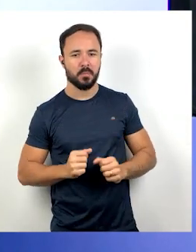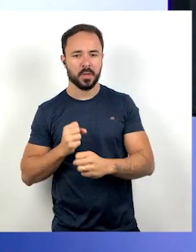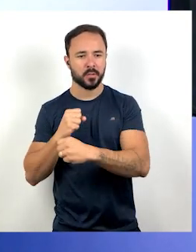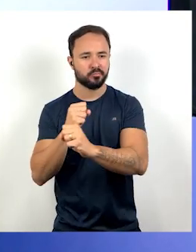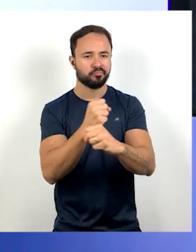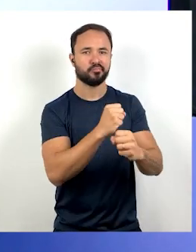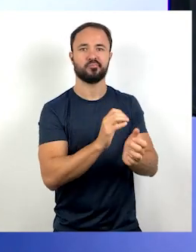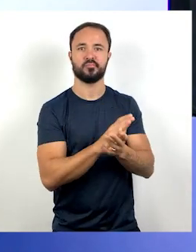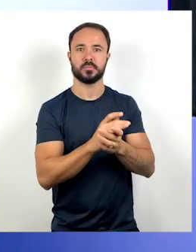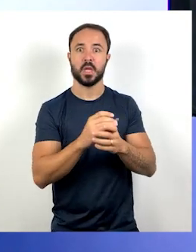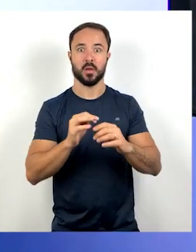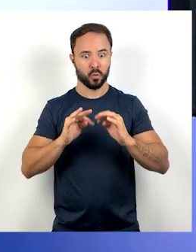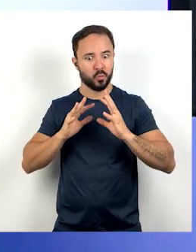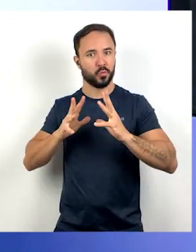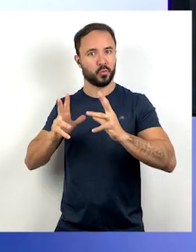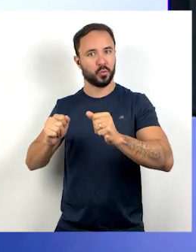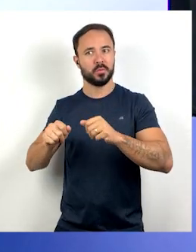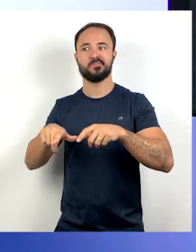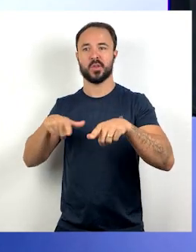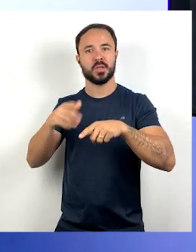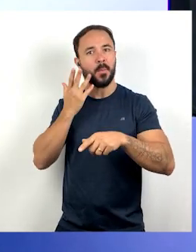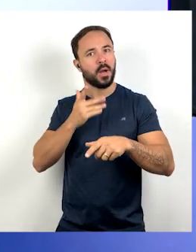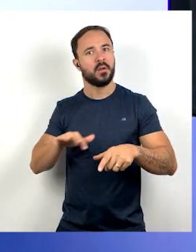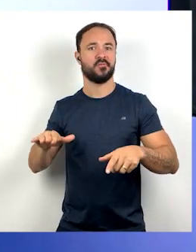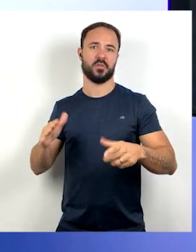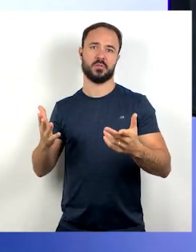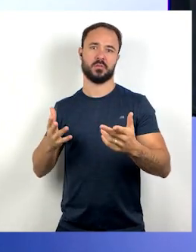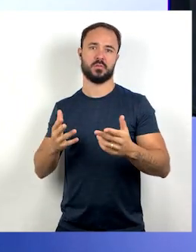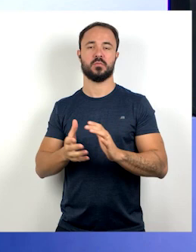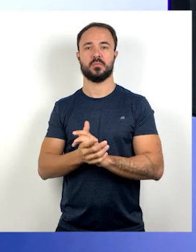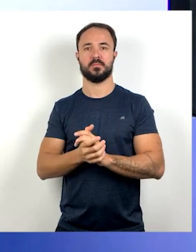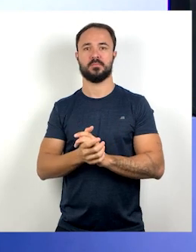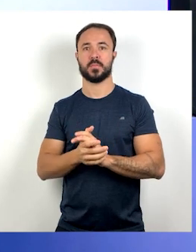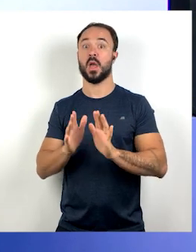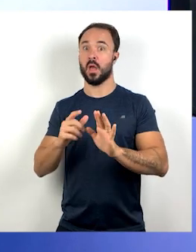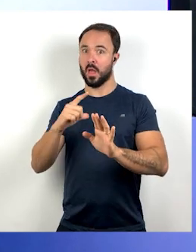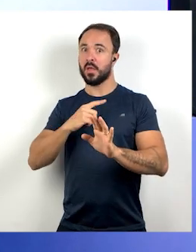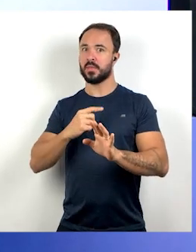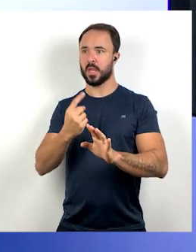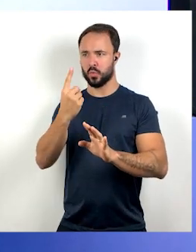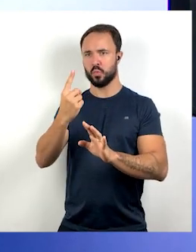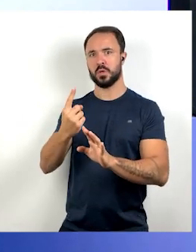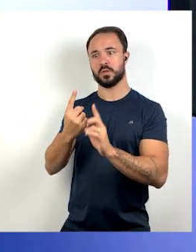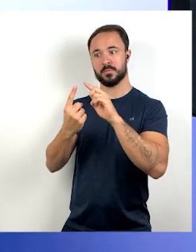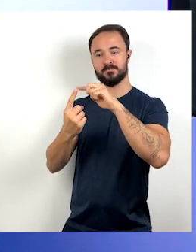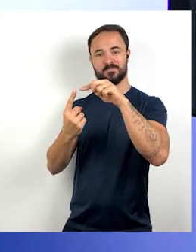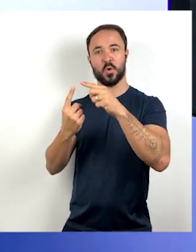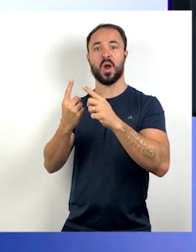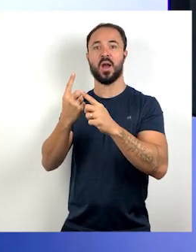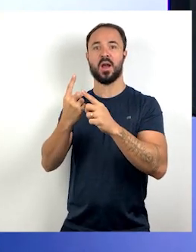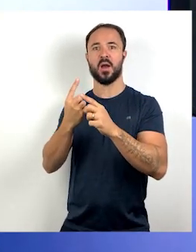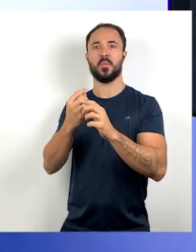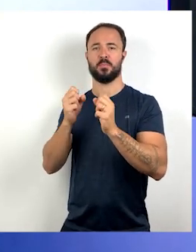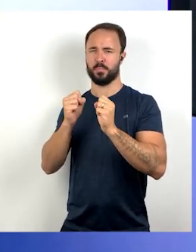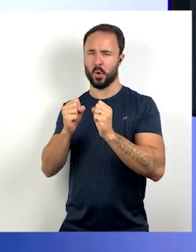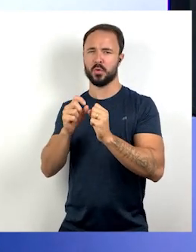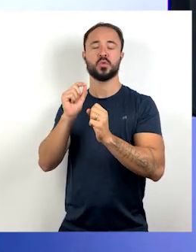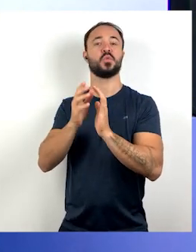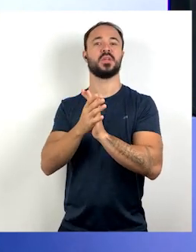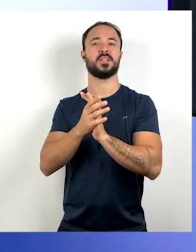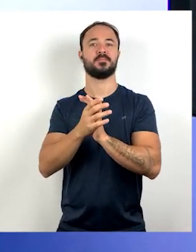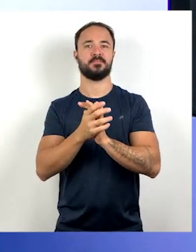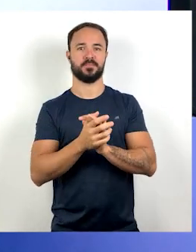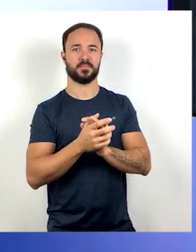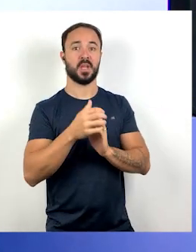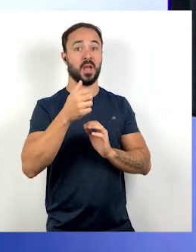bom? Com uma exceção. Qual que é a exceção? Após os 14 anos, as leis brasileiras permitem que